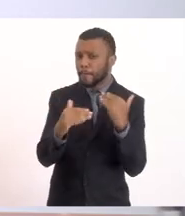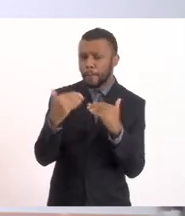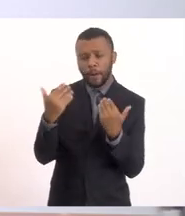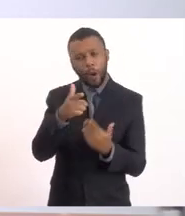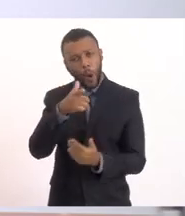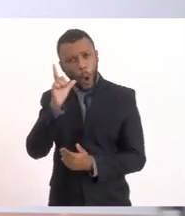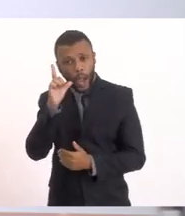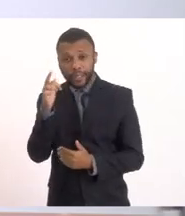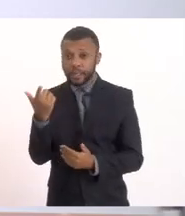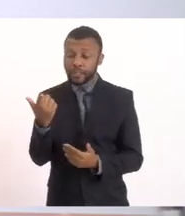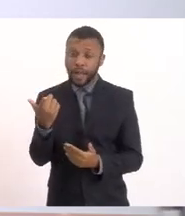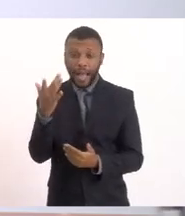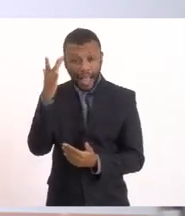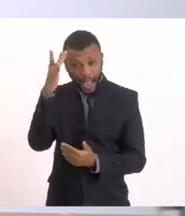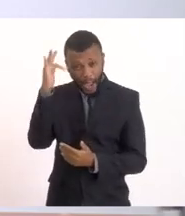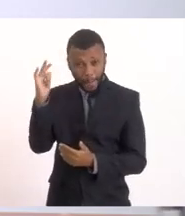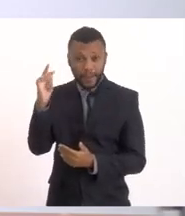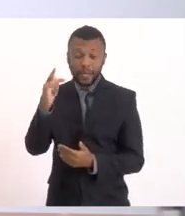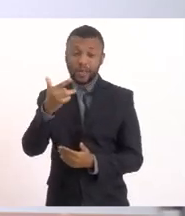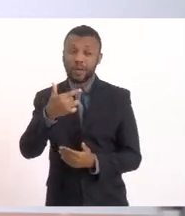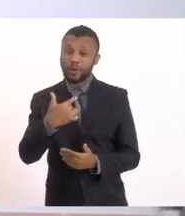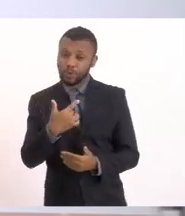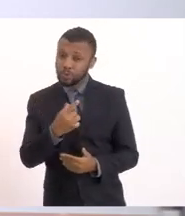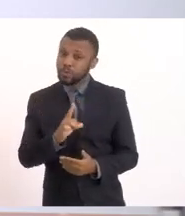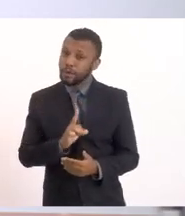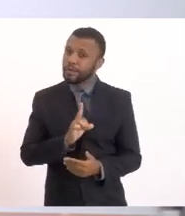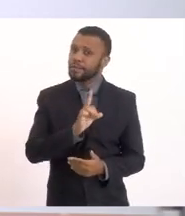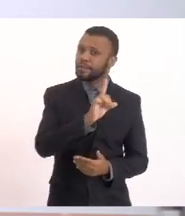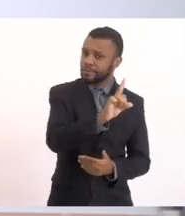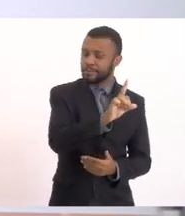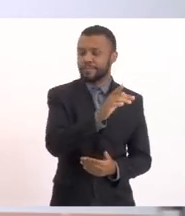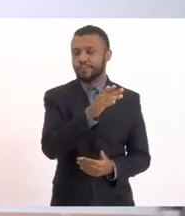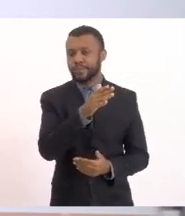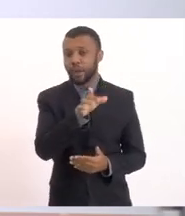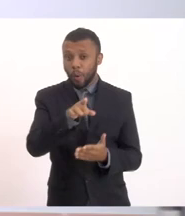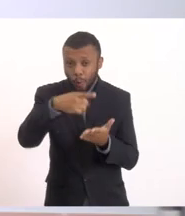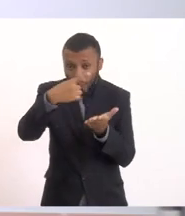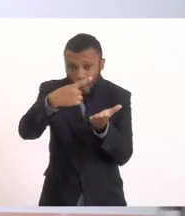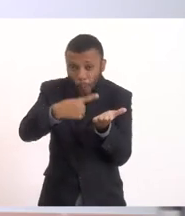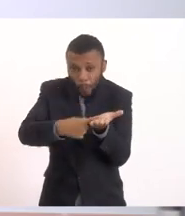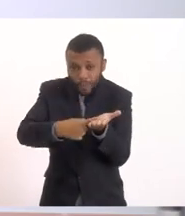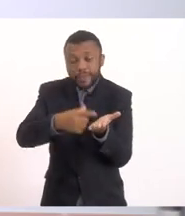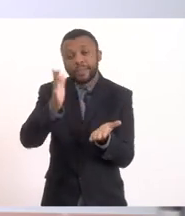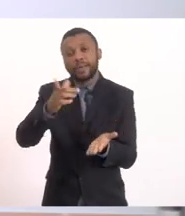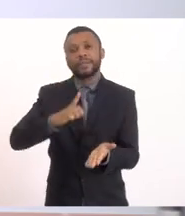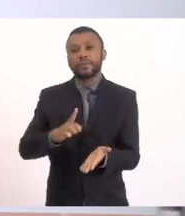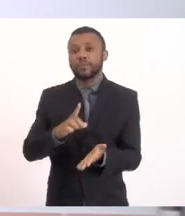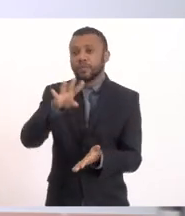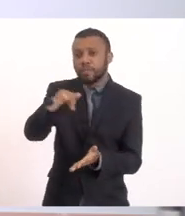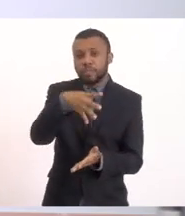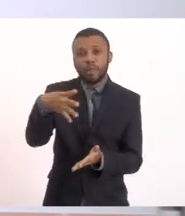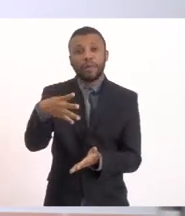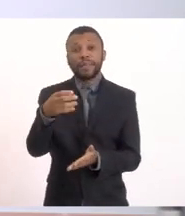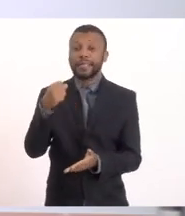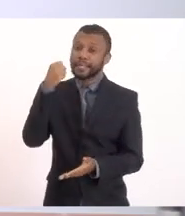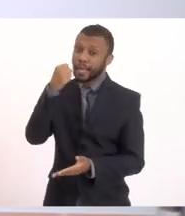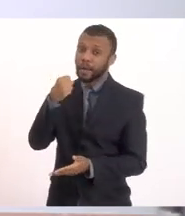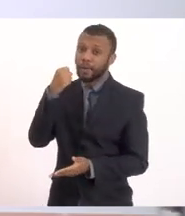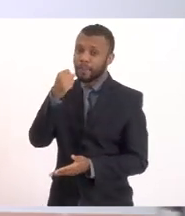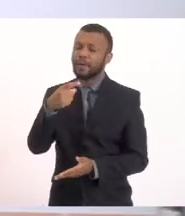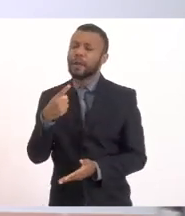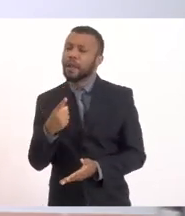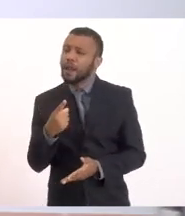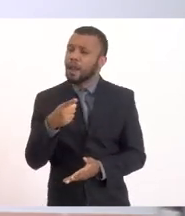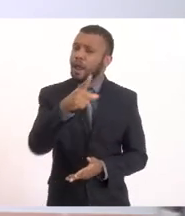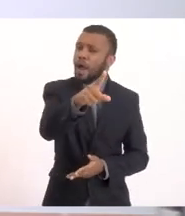eu estou me deslocando para lá amanhã, mas com compromisso que a gente já sabia que estava tudo agendado aqui, essa aquarema é longe, a mobilização